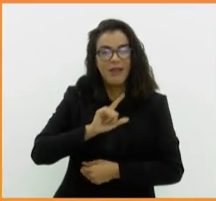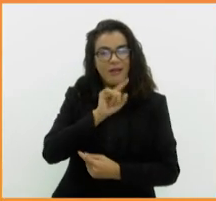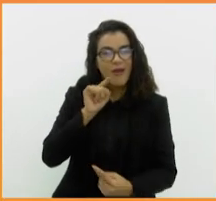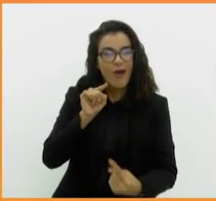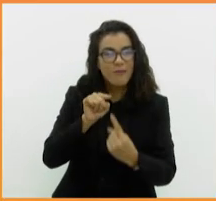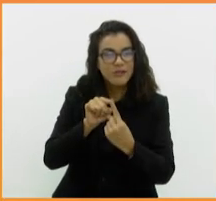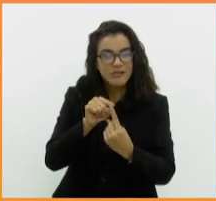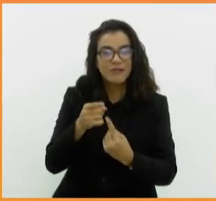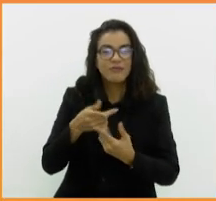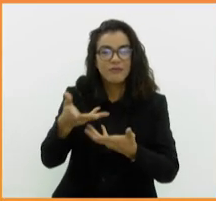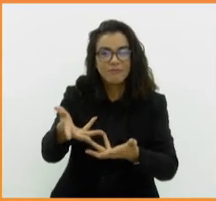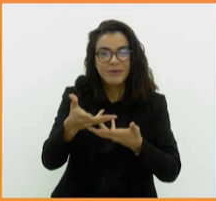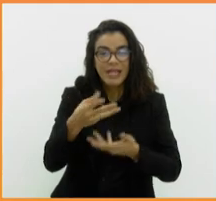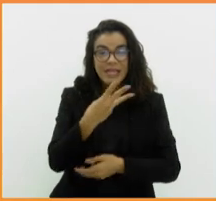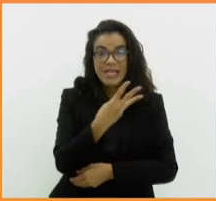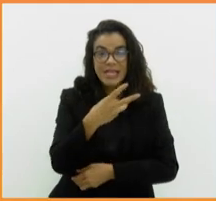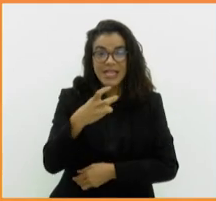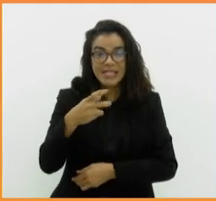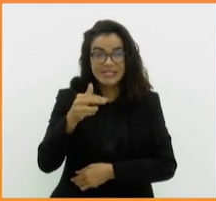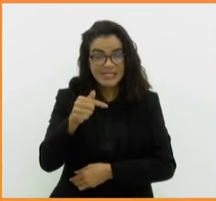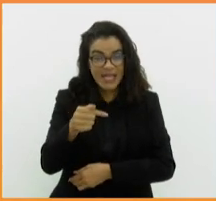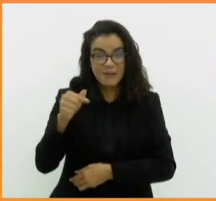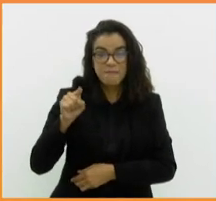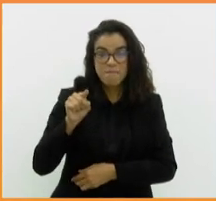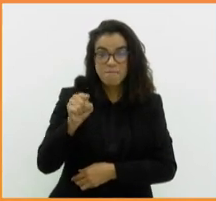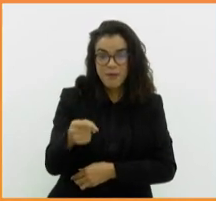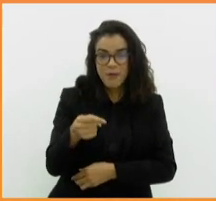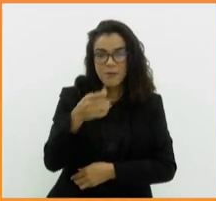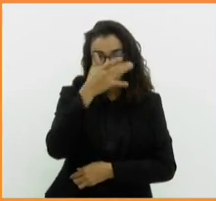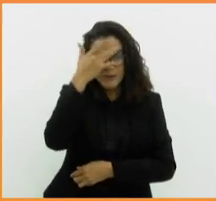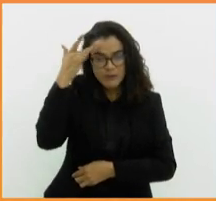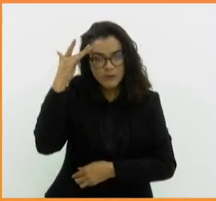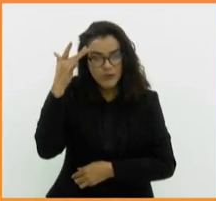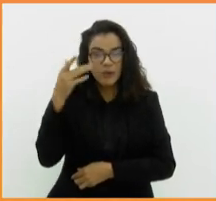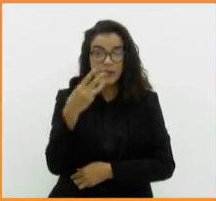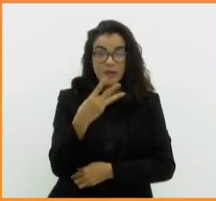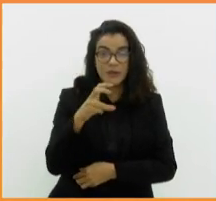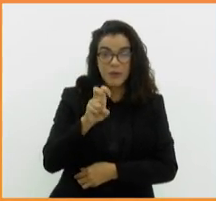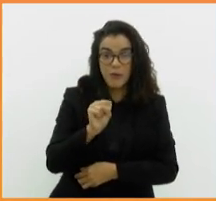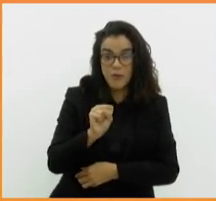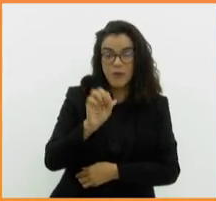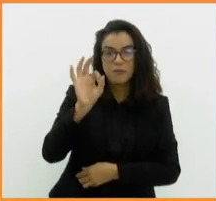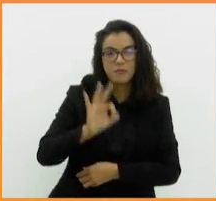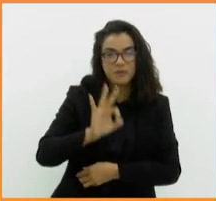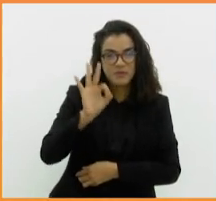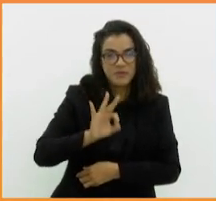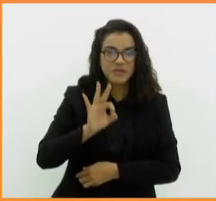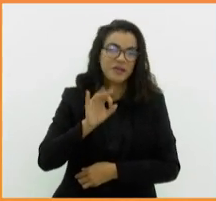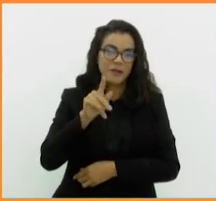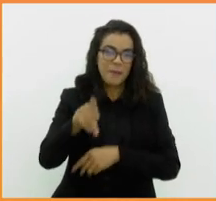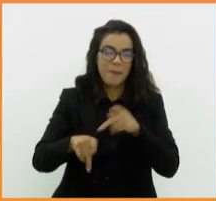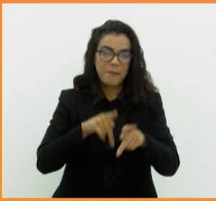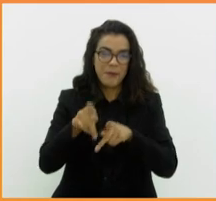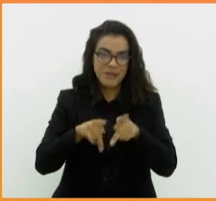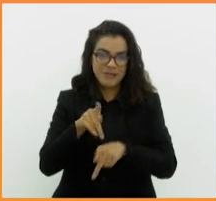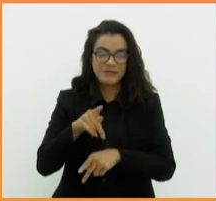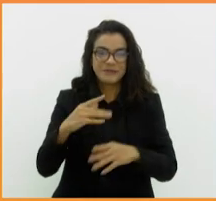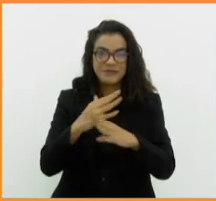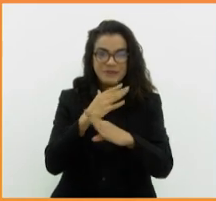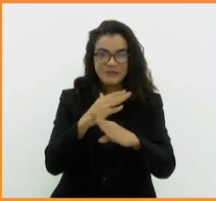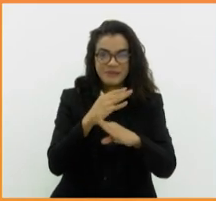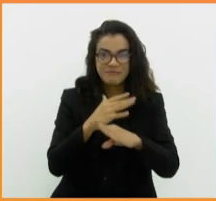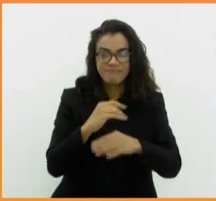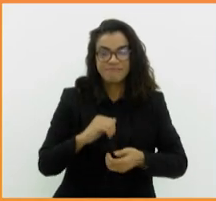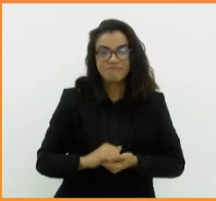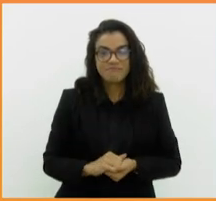os 37 mil eleitores, ainda sem as digitais cadastradas, 38% do eleitorado da cidade. A Justiça Eleitoral Itinerante